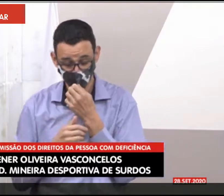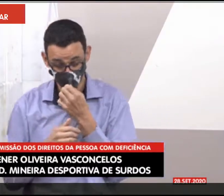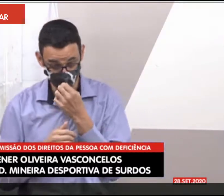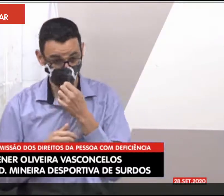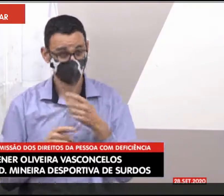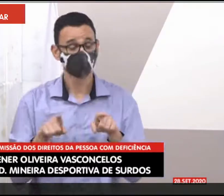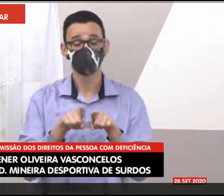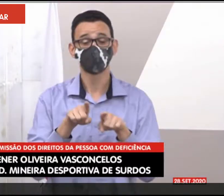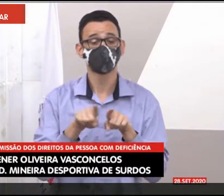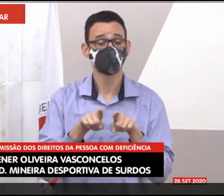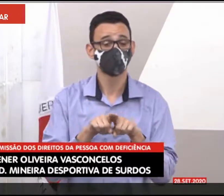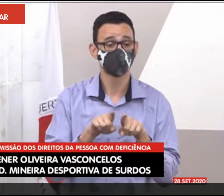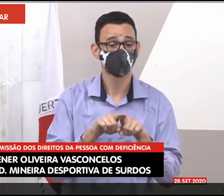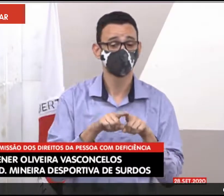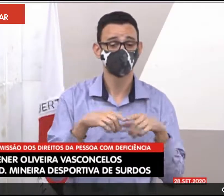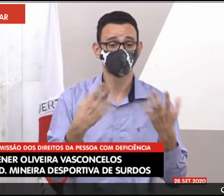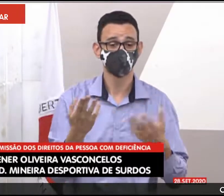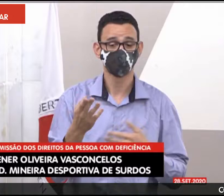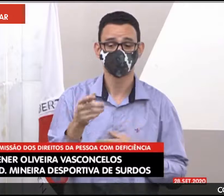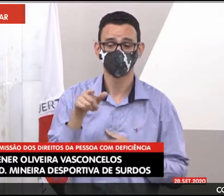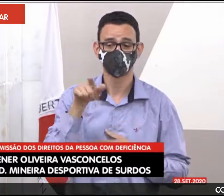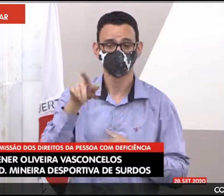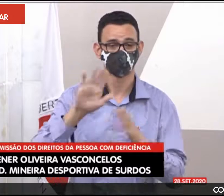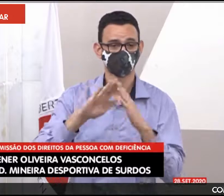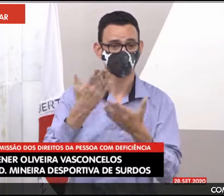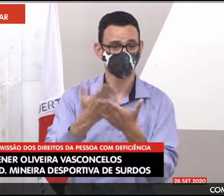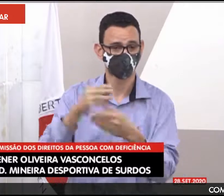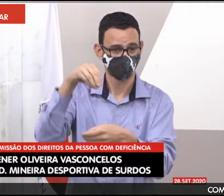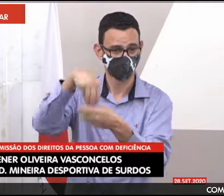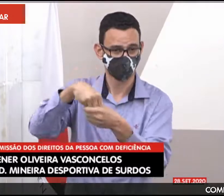precisa que os outros municípios também tenham isso.